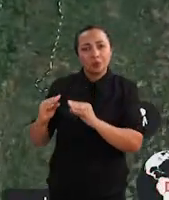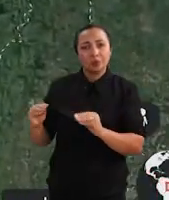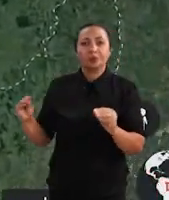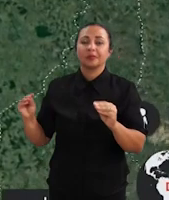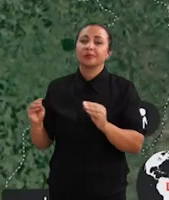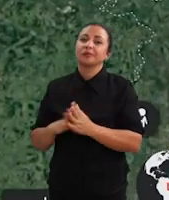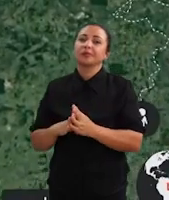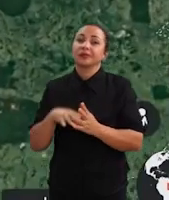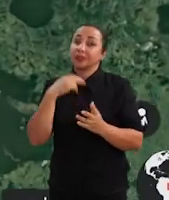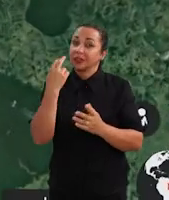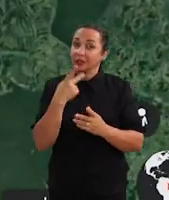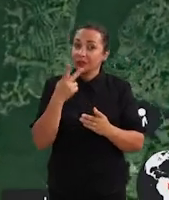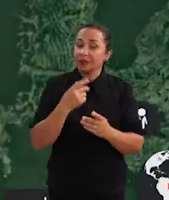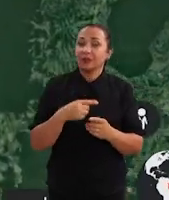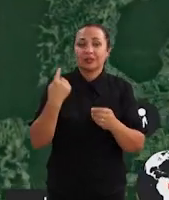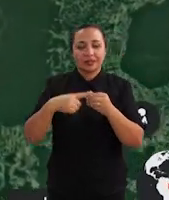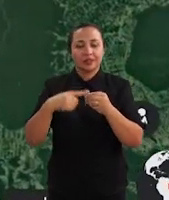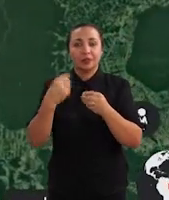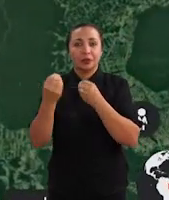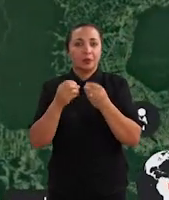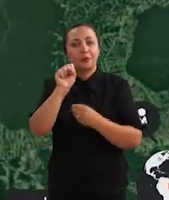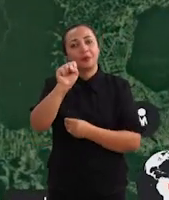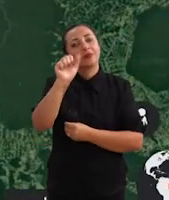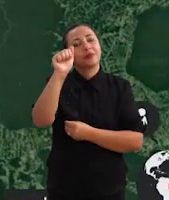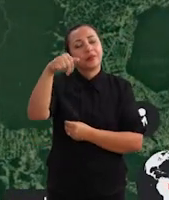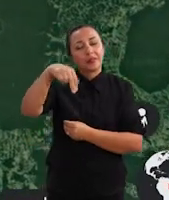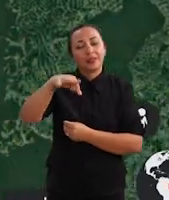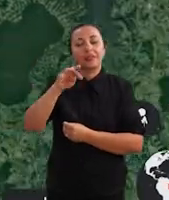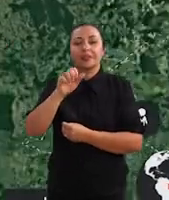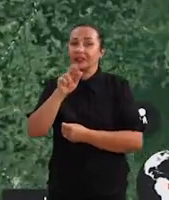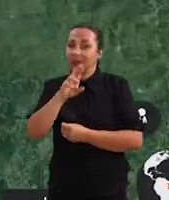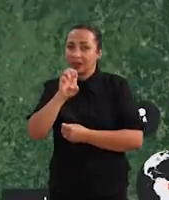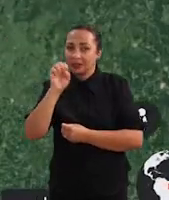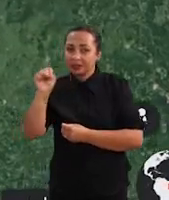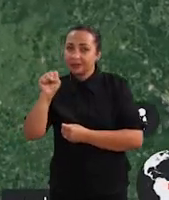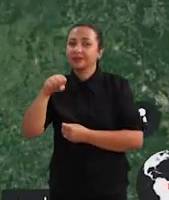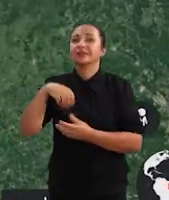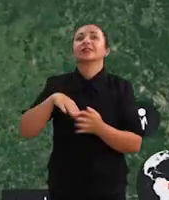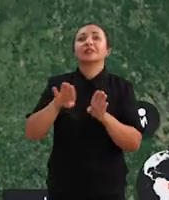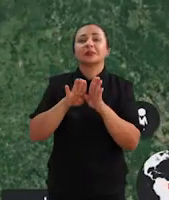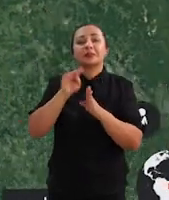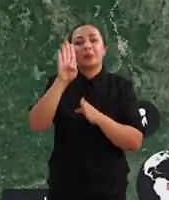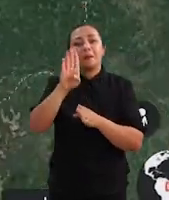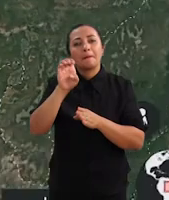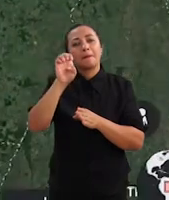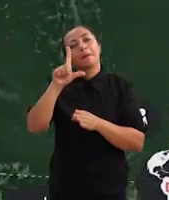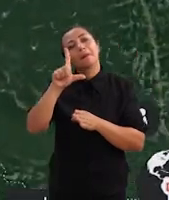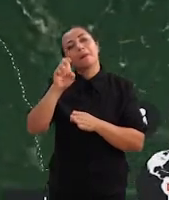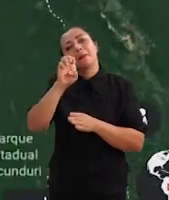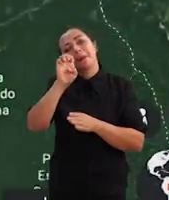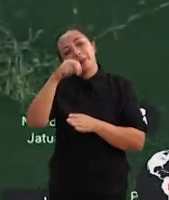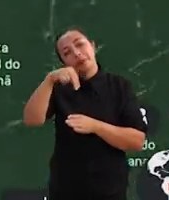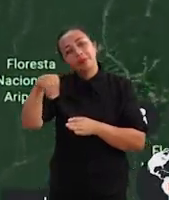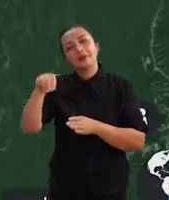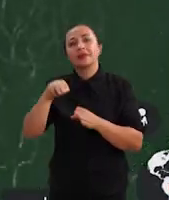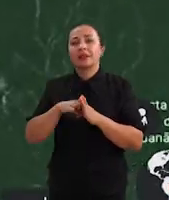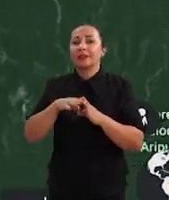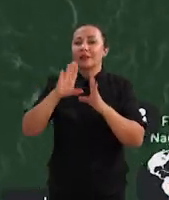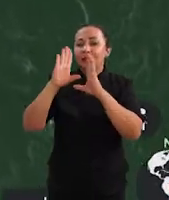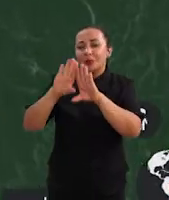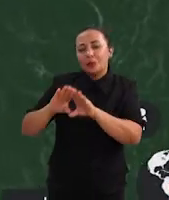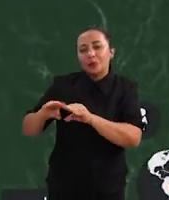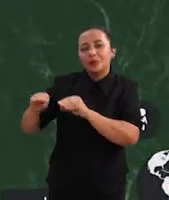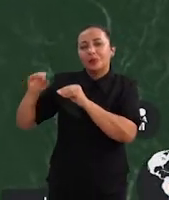Ele era falado em cidades como Santarém, Belém. Foi recuando a Amazônia